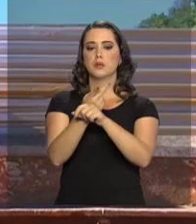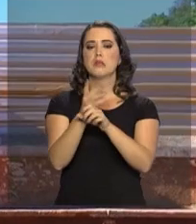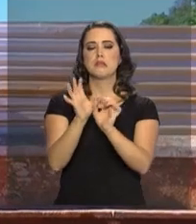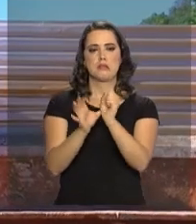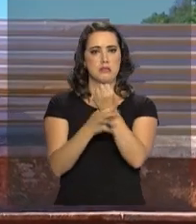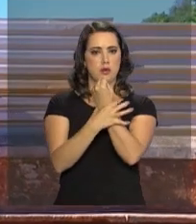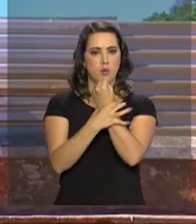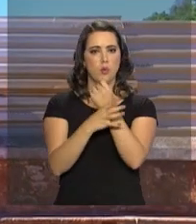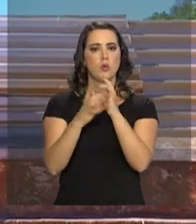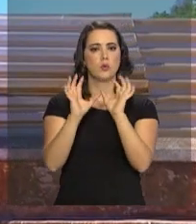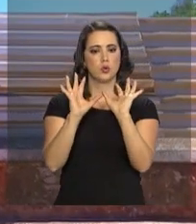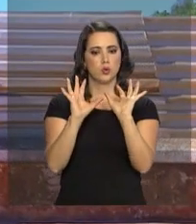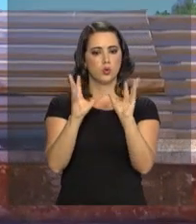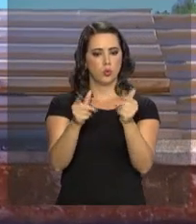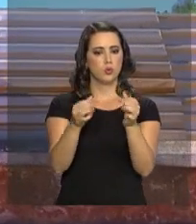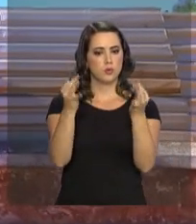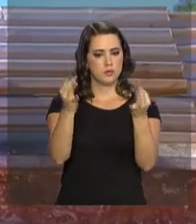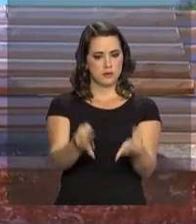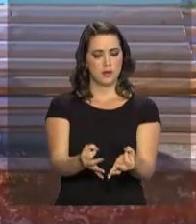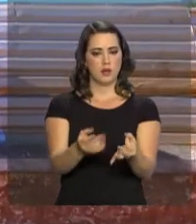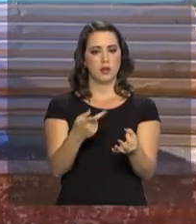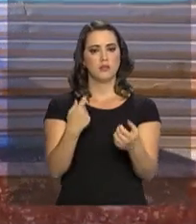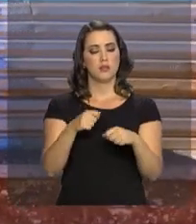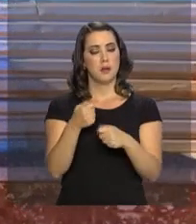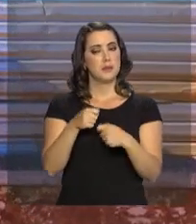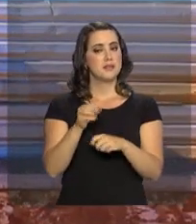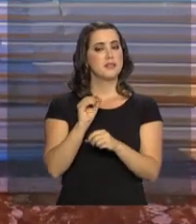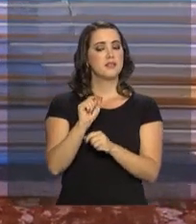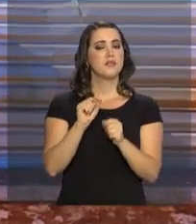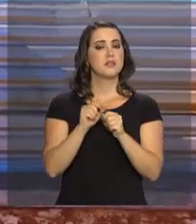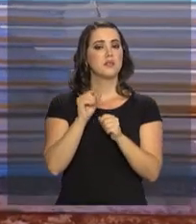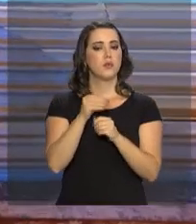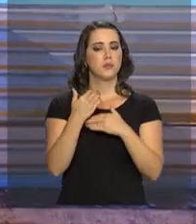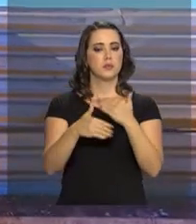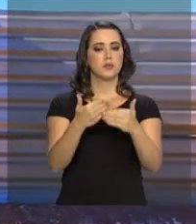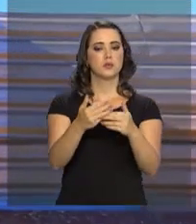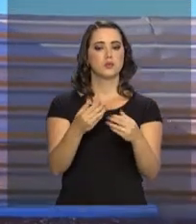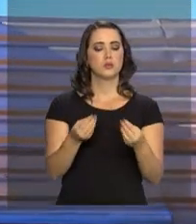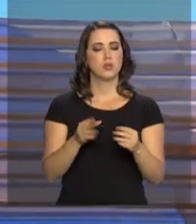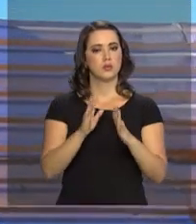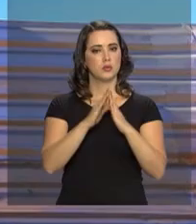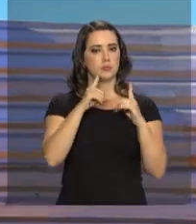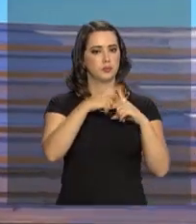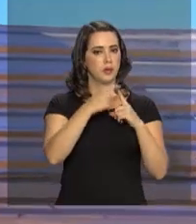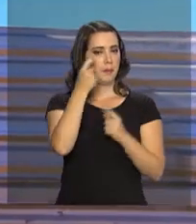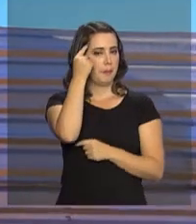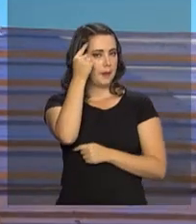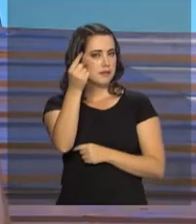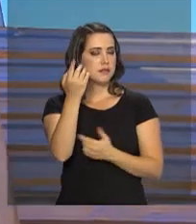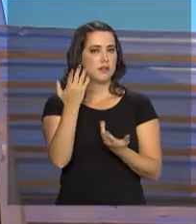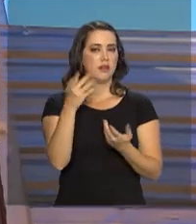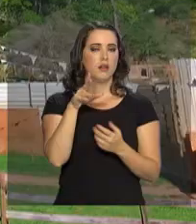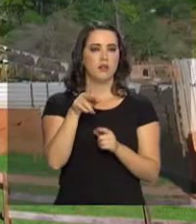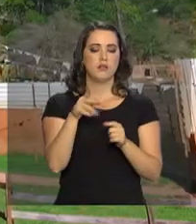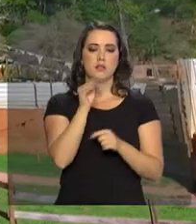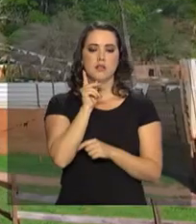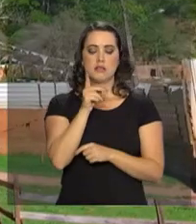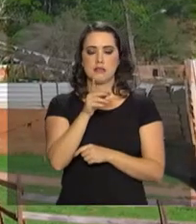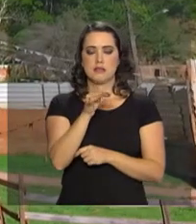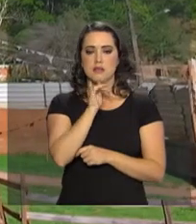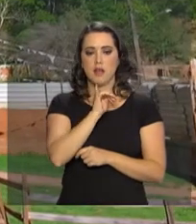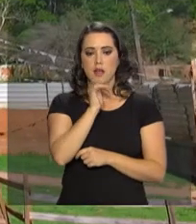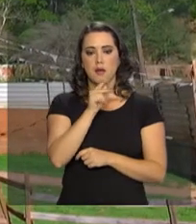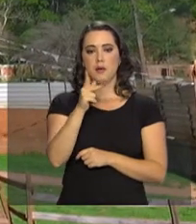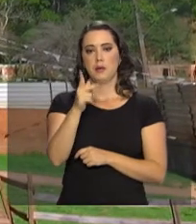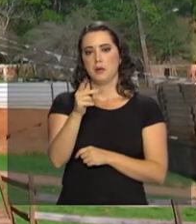seguros, se está tudo lá no lugar, o que precisa ser feito para manter esse templo. Pensando que, por exemplo, em Paracatu, o templo ainda é